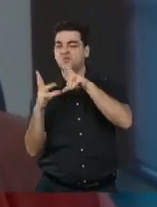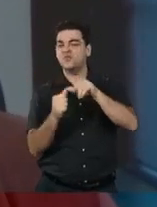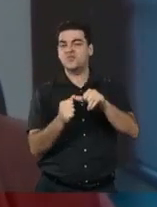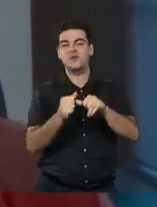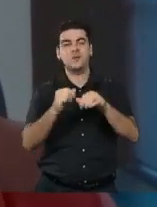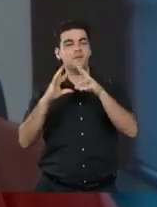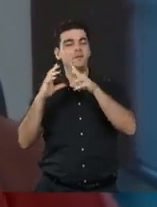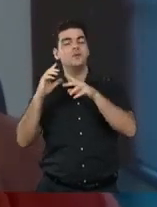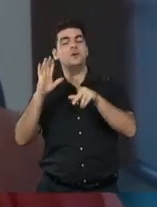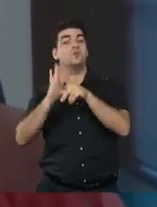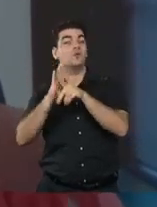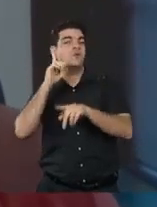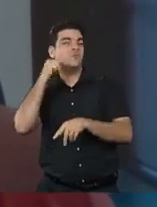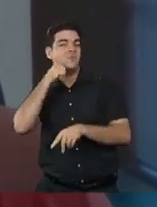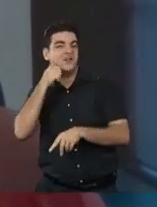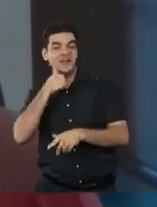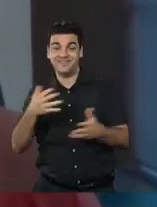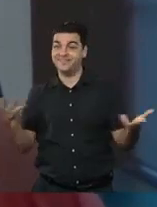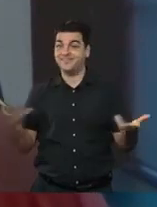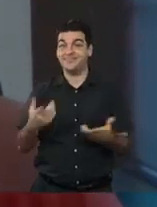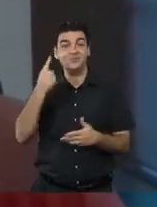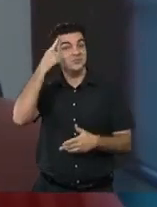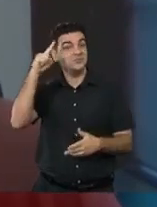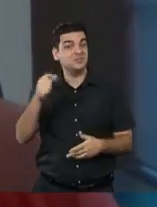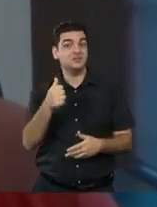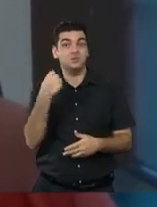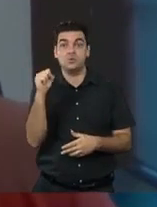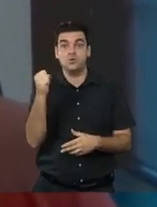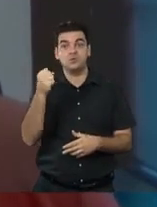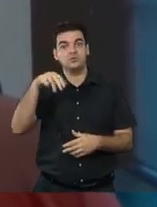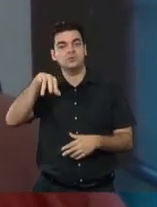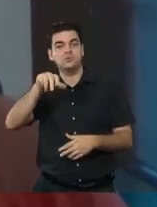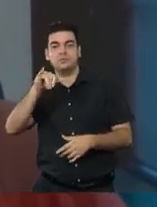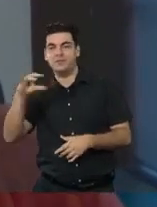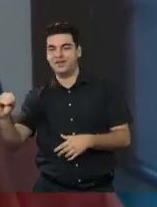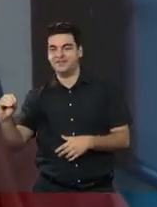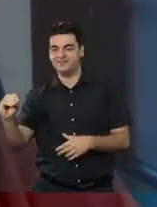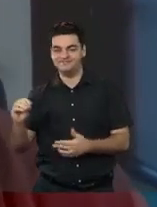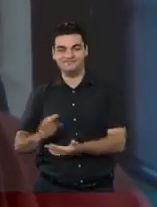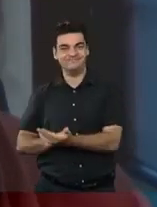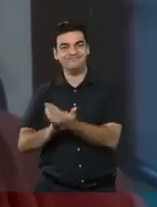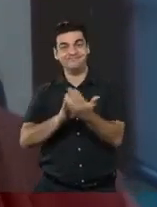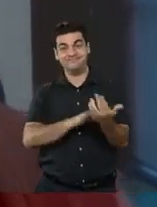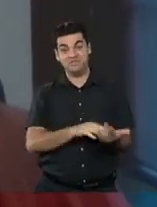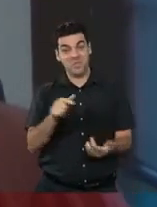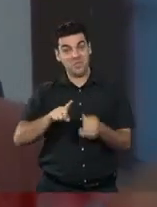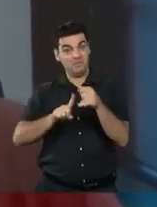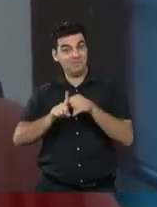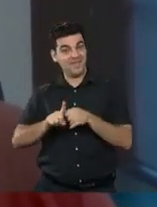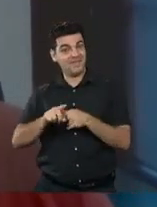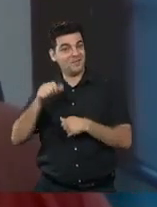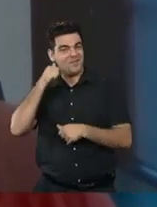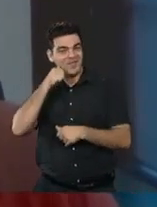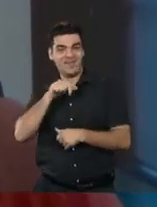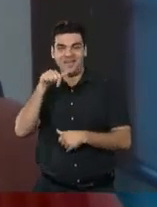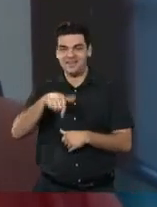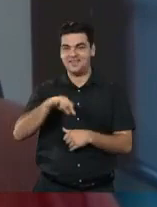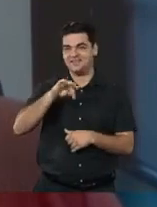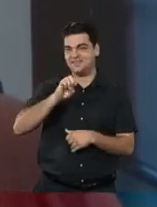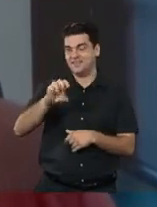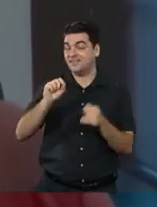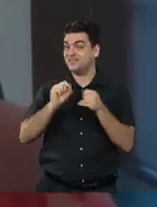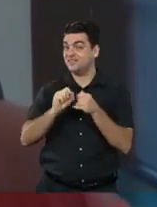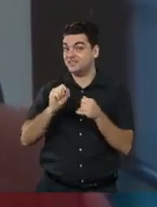Internacional da Mulher, comemorado no dia 8 de março. Neste Mês da Mulher, o TSE está